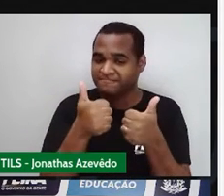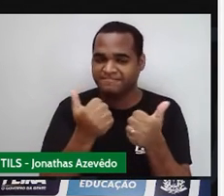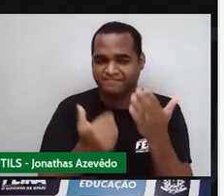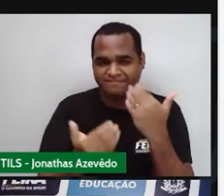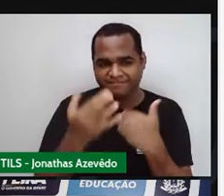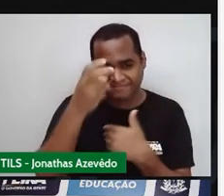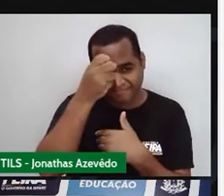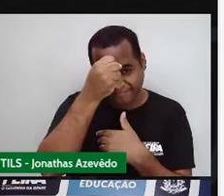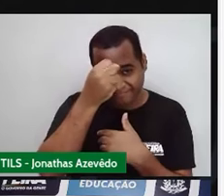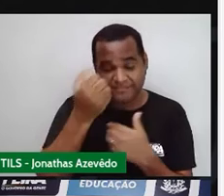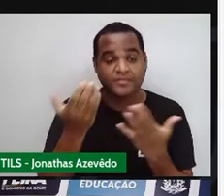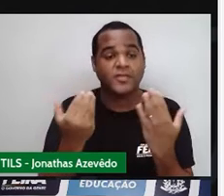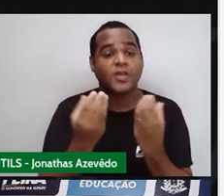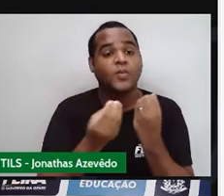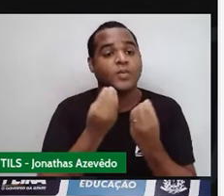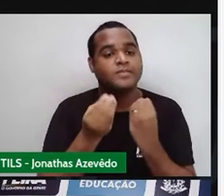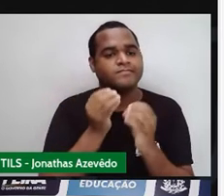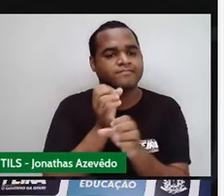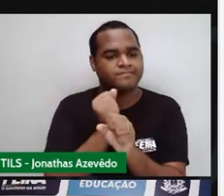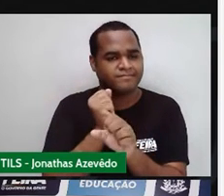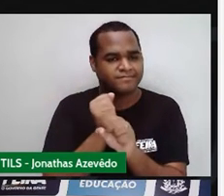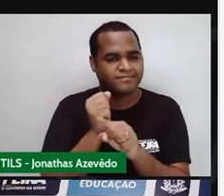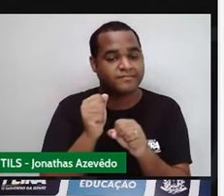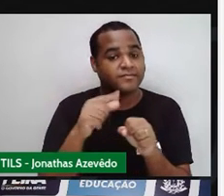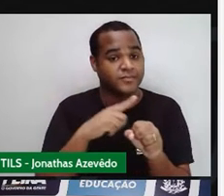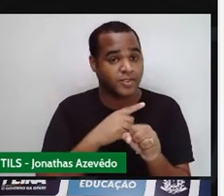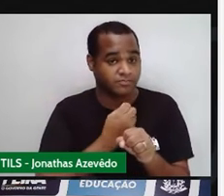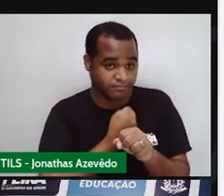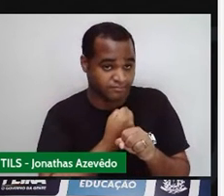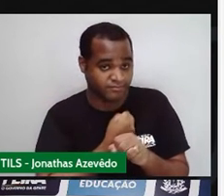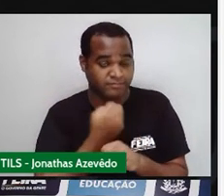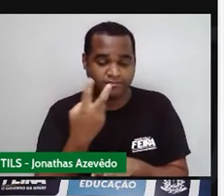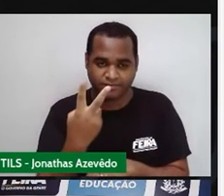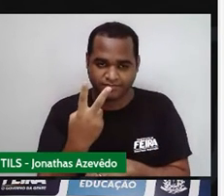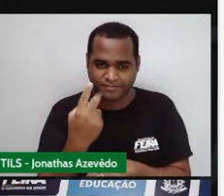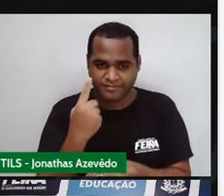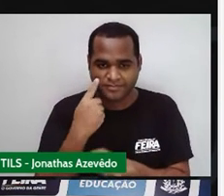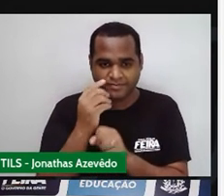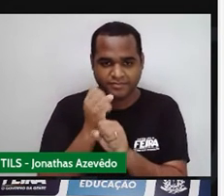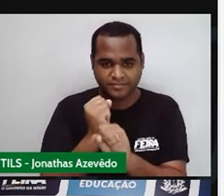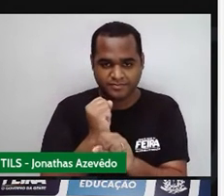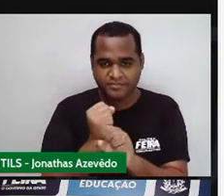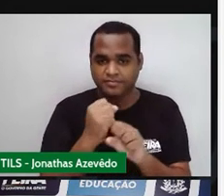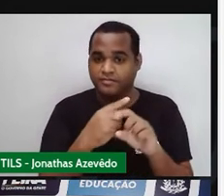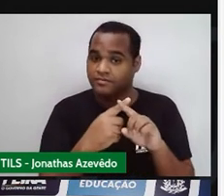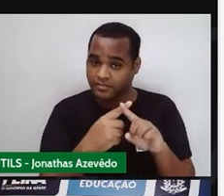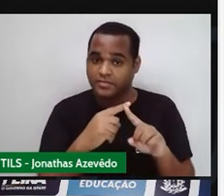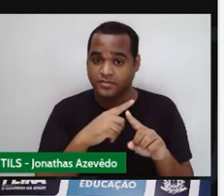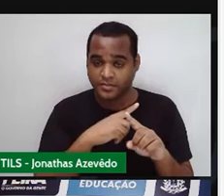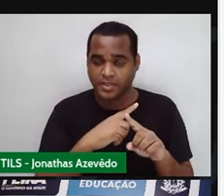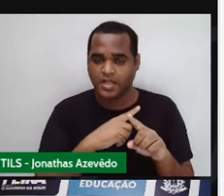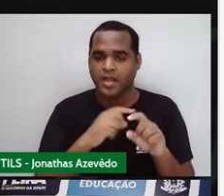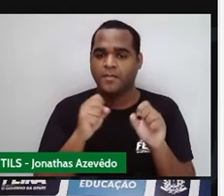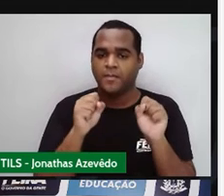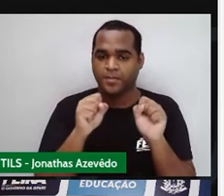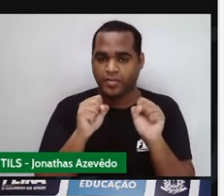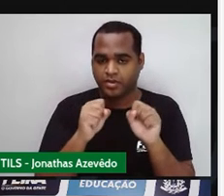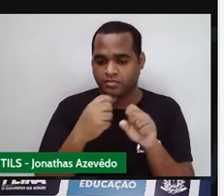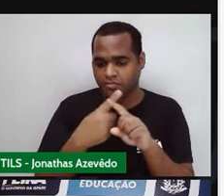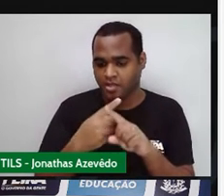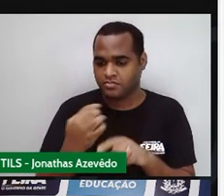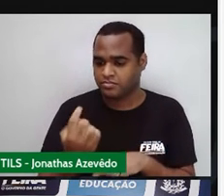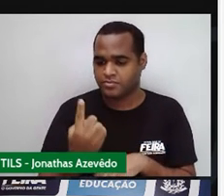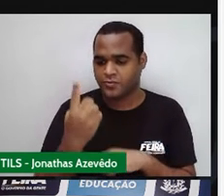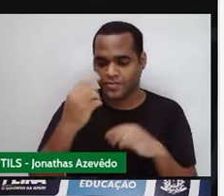vem, como é que a gente vai calcular? Tá dizendo aqui no passo dois, multiplicar a medida da base pela medida da